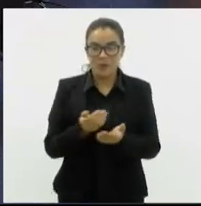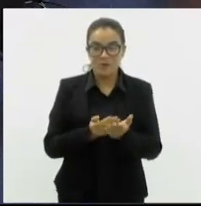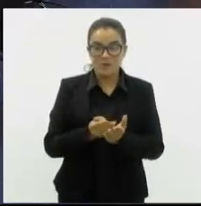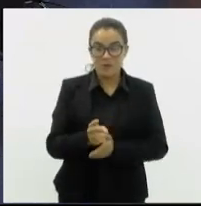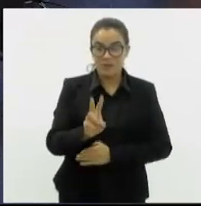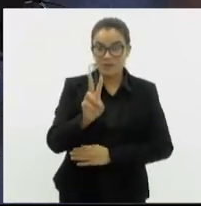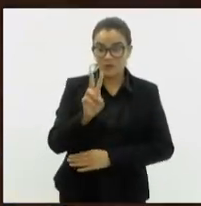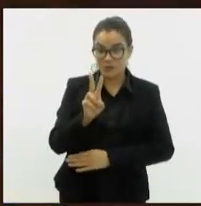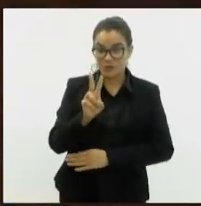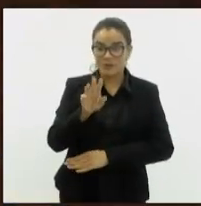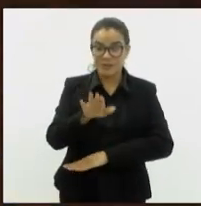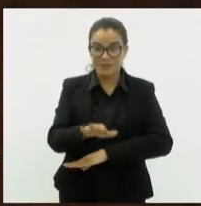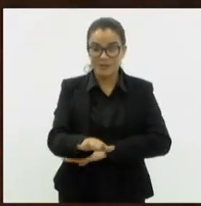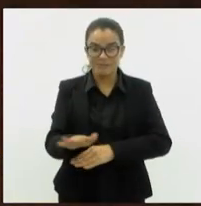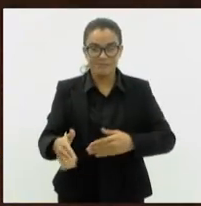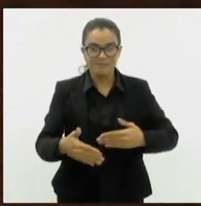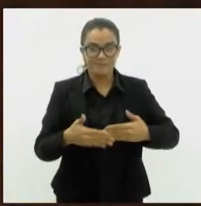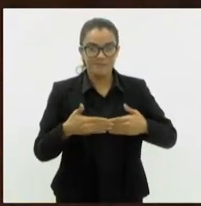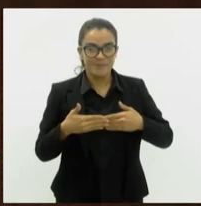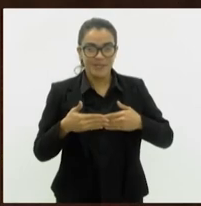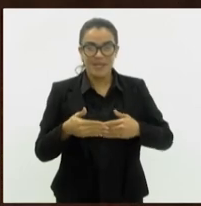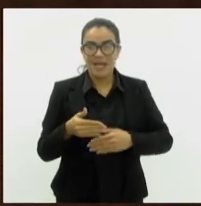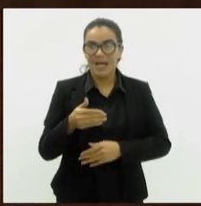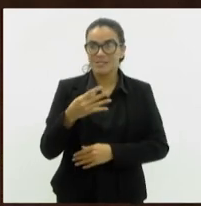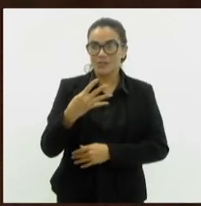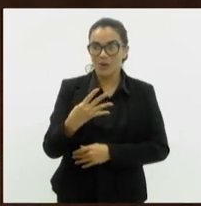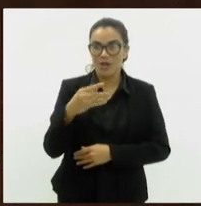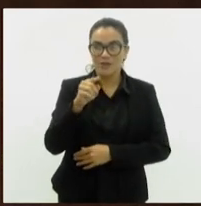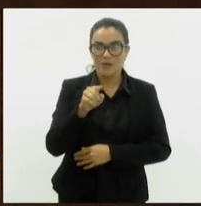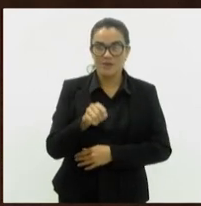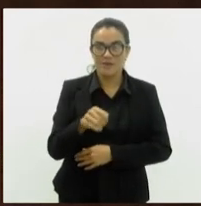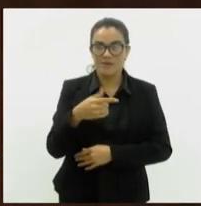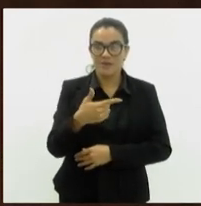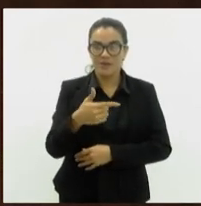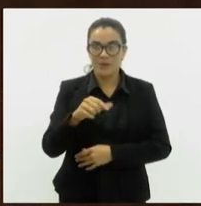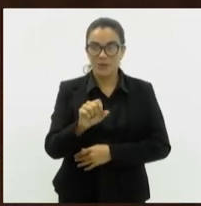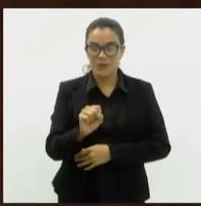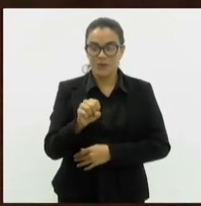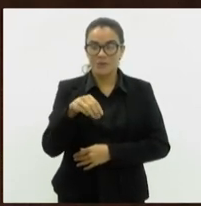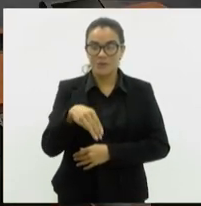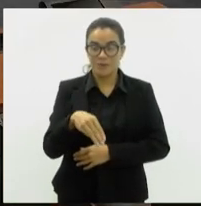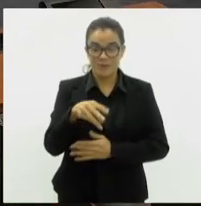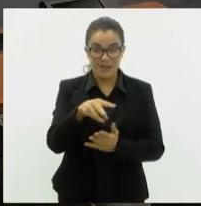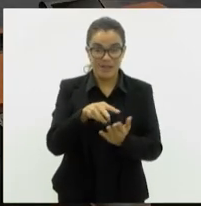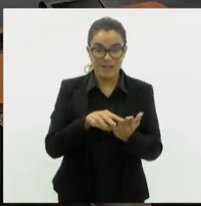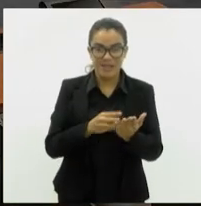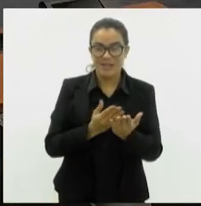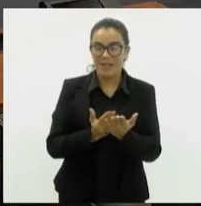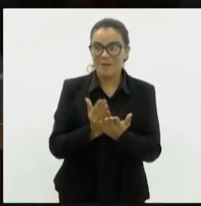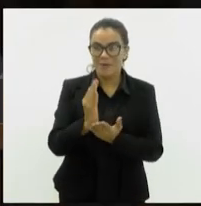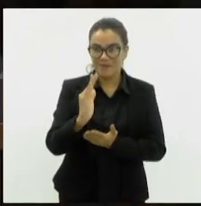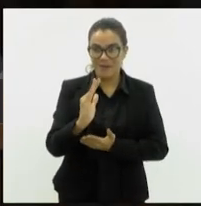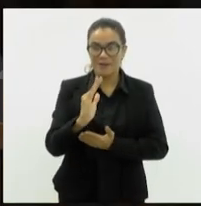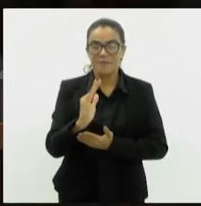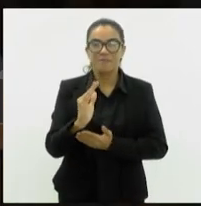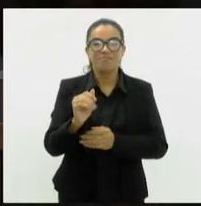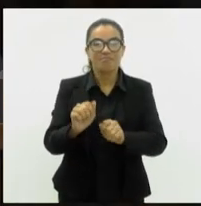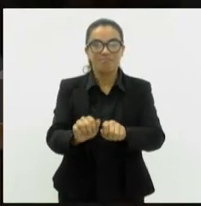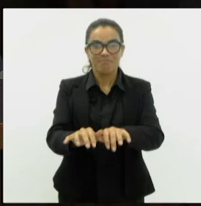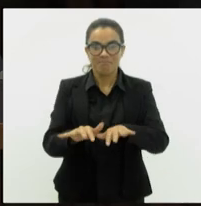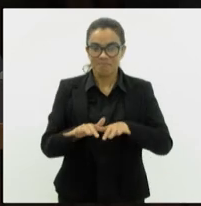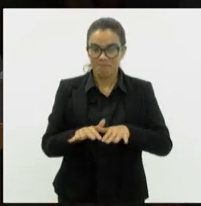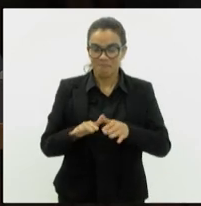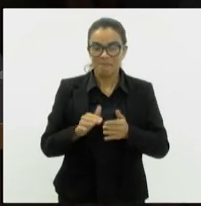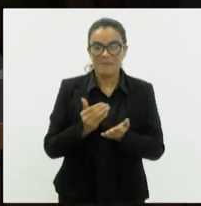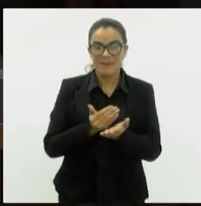14 horas, foi encerrada às 16 horas e 28 minutos. Lida e aprovada a ata, passa-se ao expediente